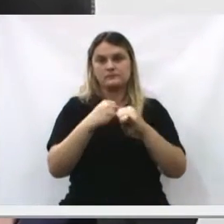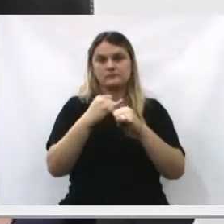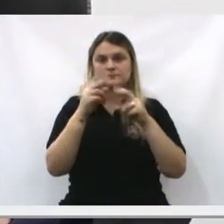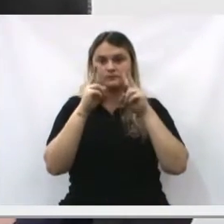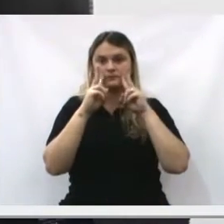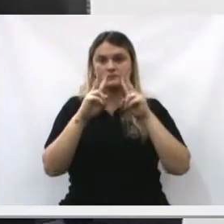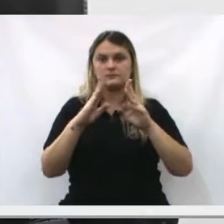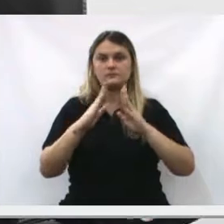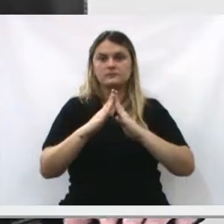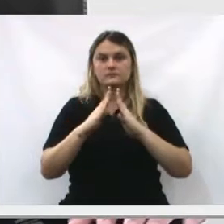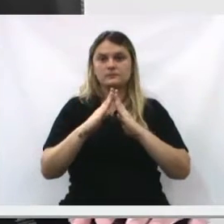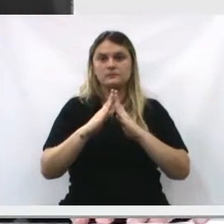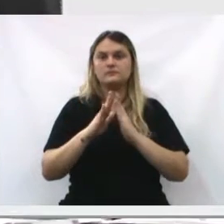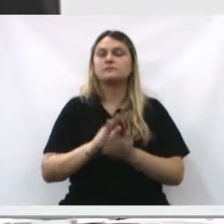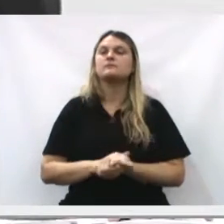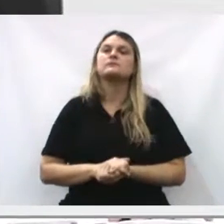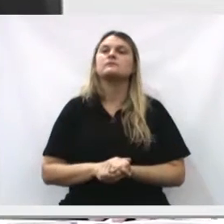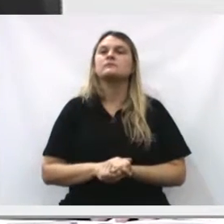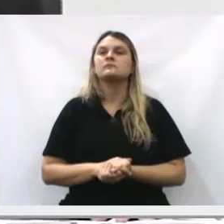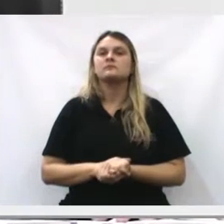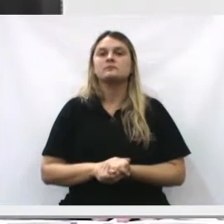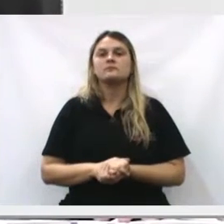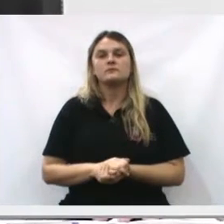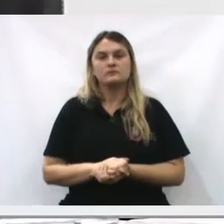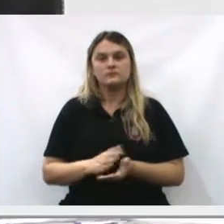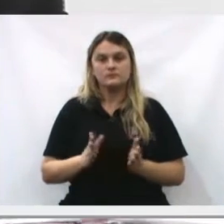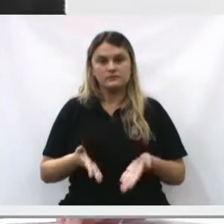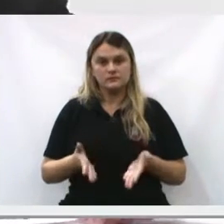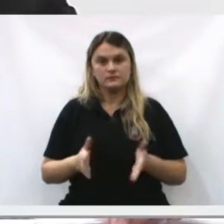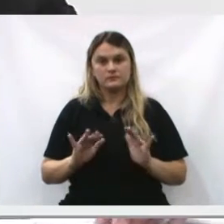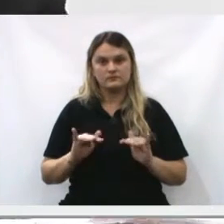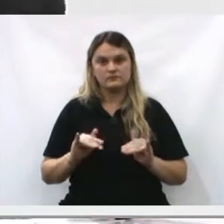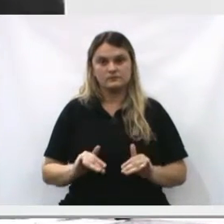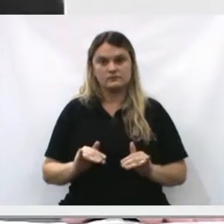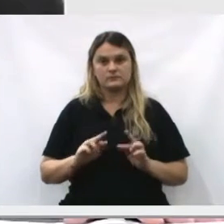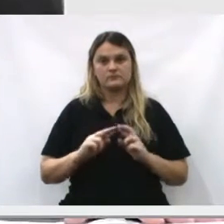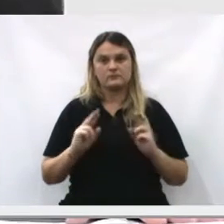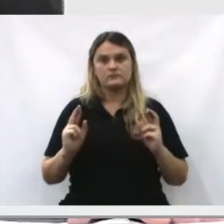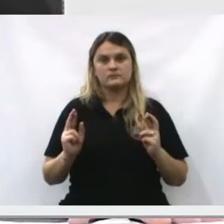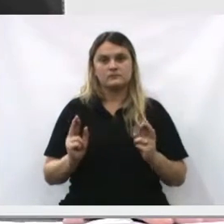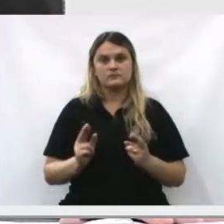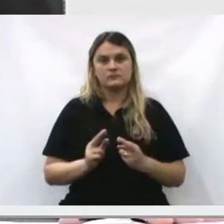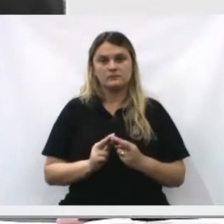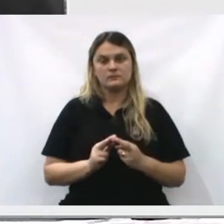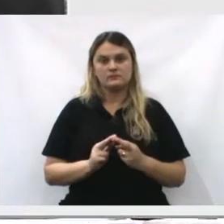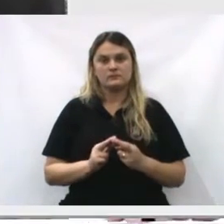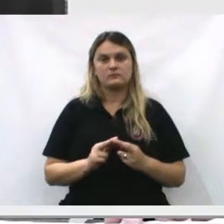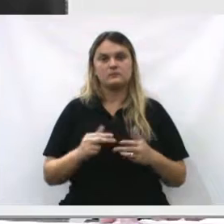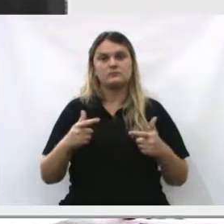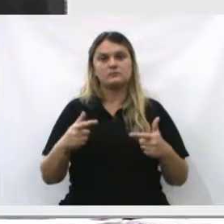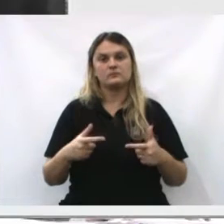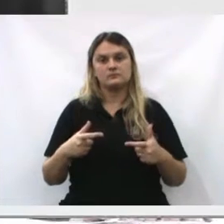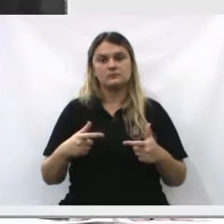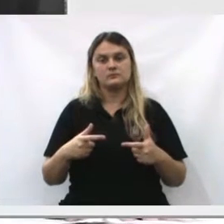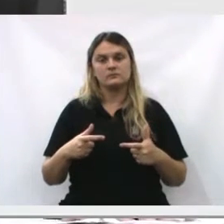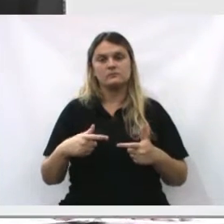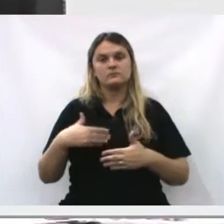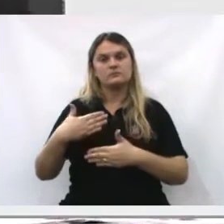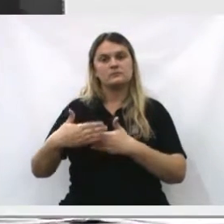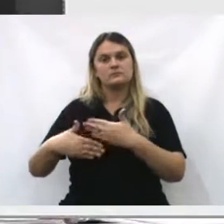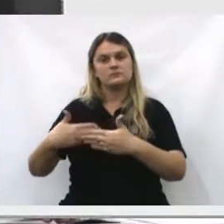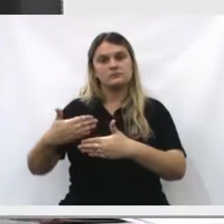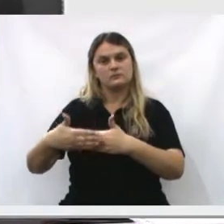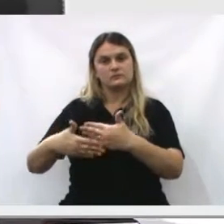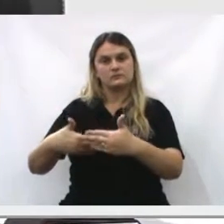internautas que estão nos acompanhando em casa. Estamos aí no fim da nossa sessão, ao